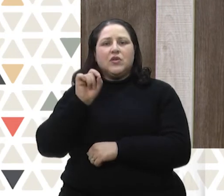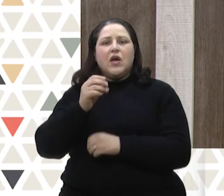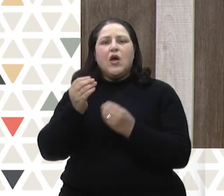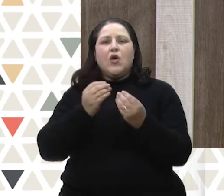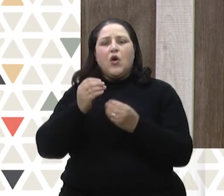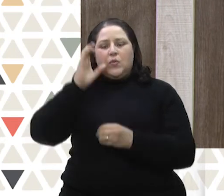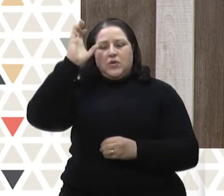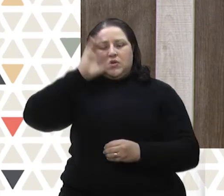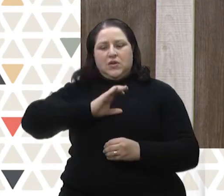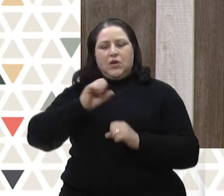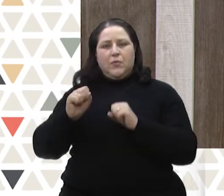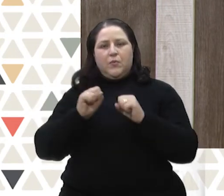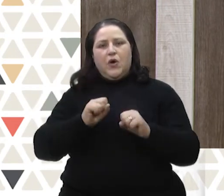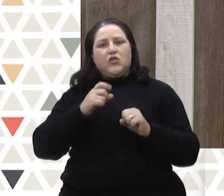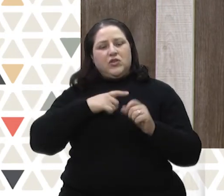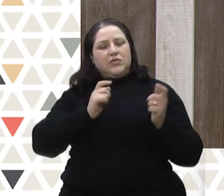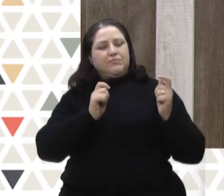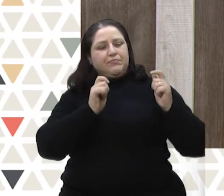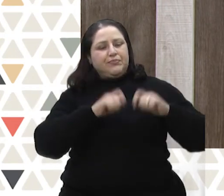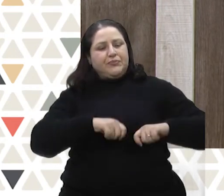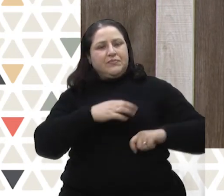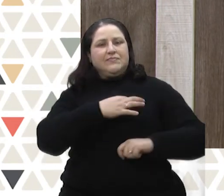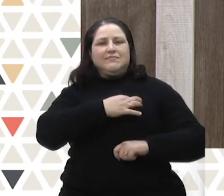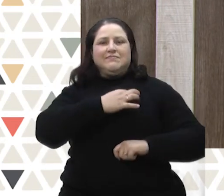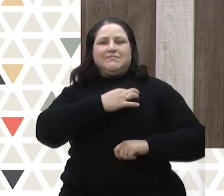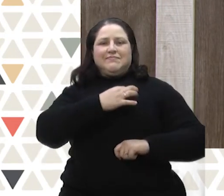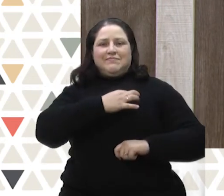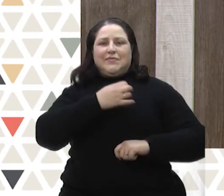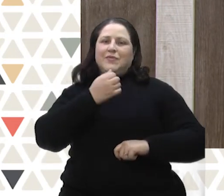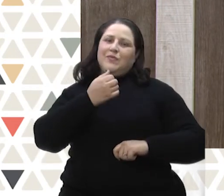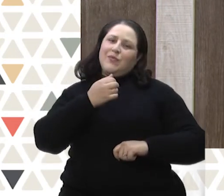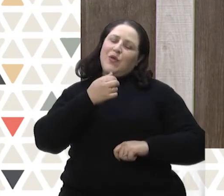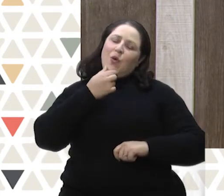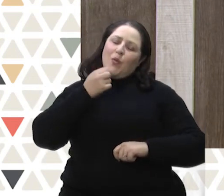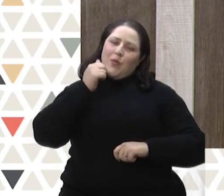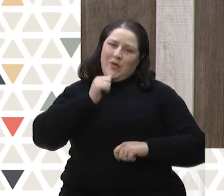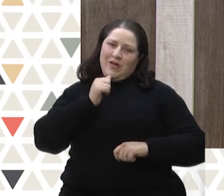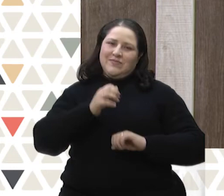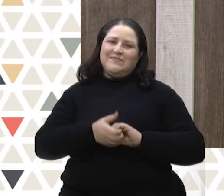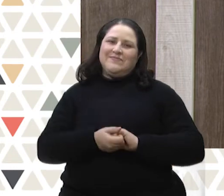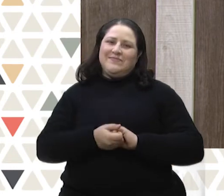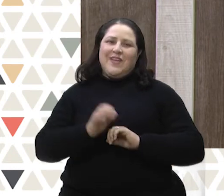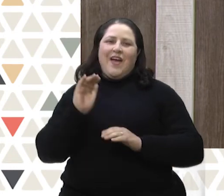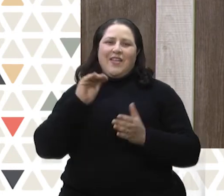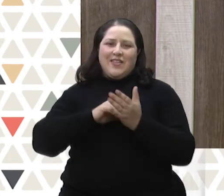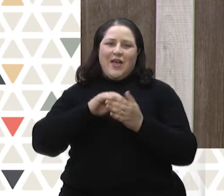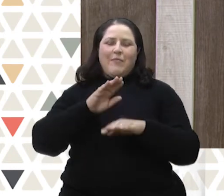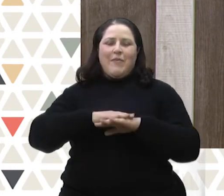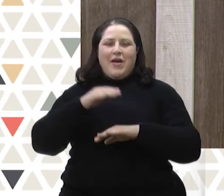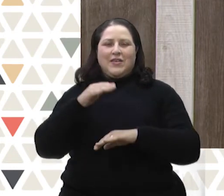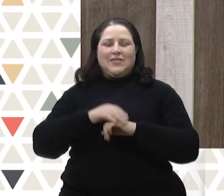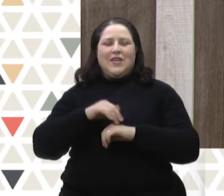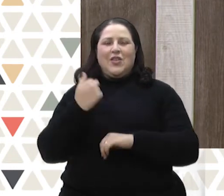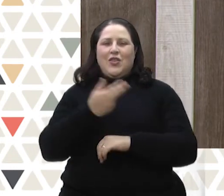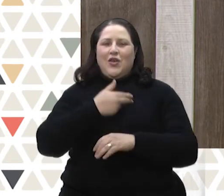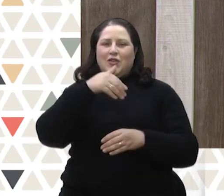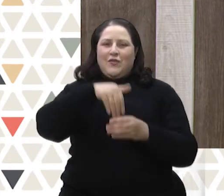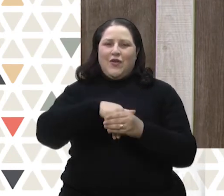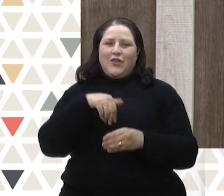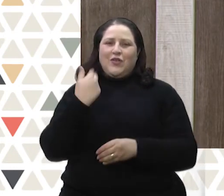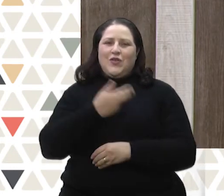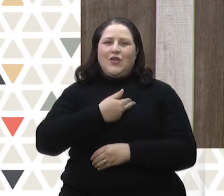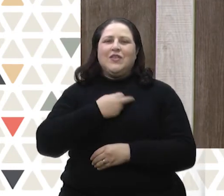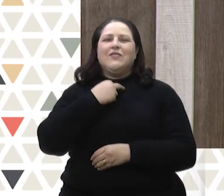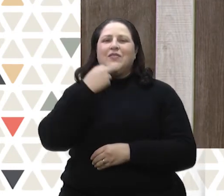próximo vídeo, vamos entender como o cidadão pode ficar apto para ser candidato ou candidata. Até lá,